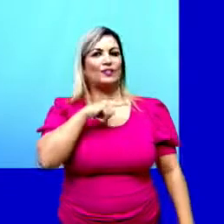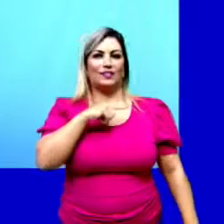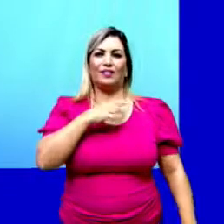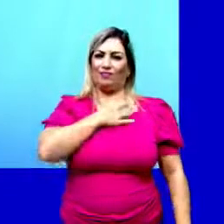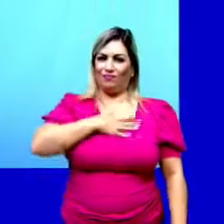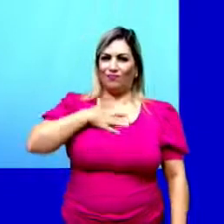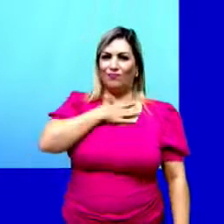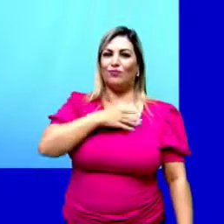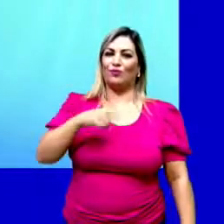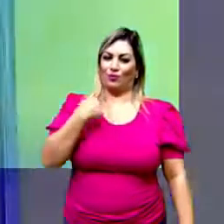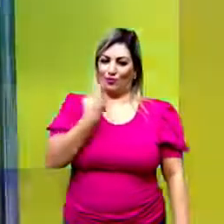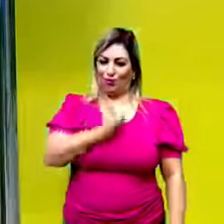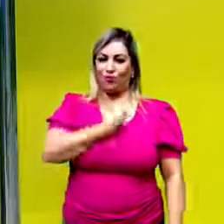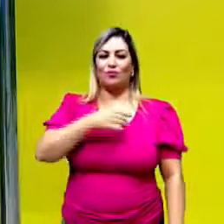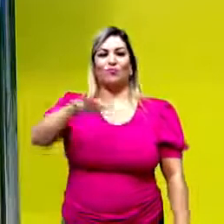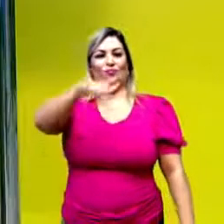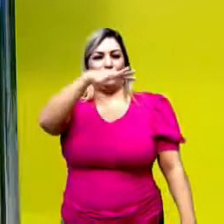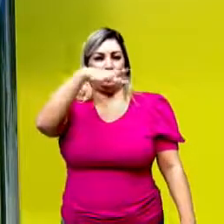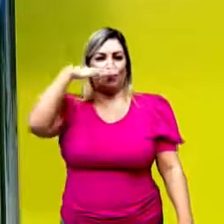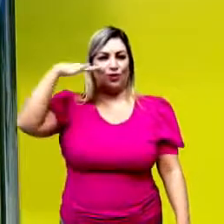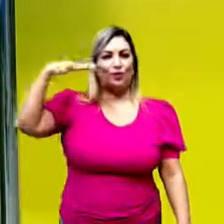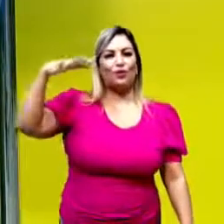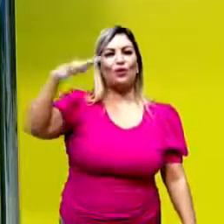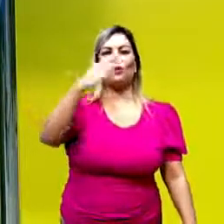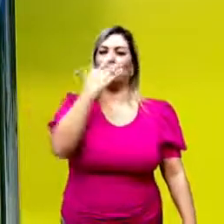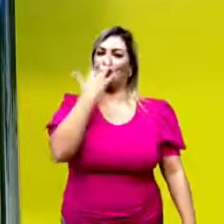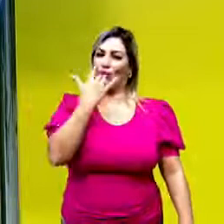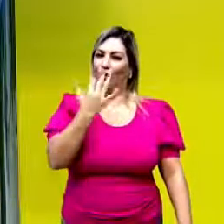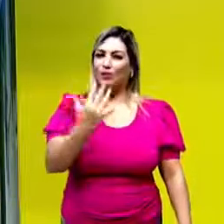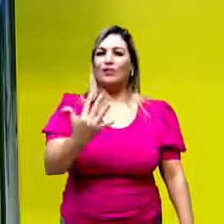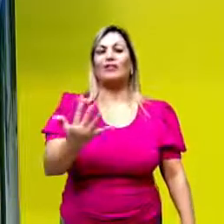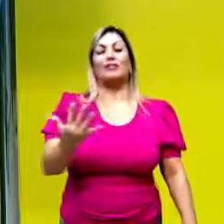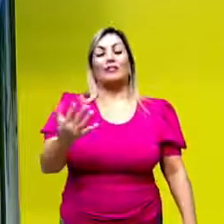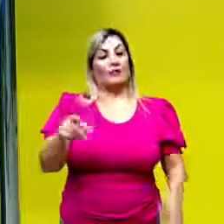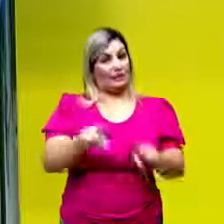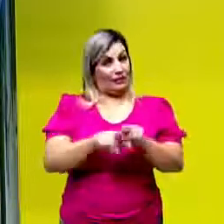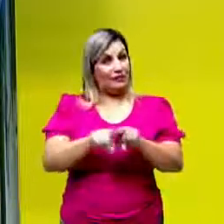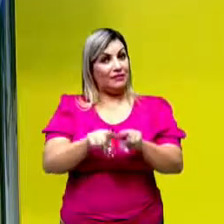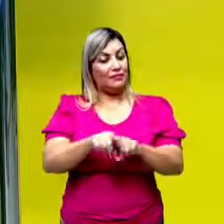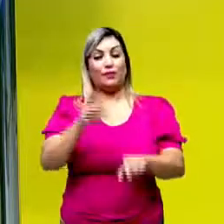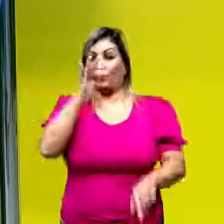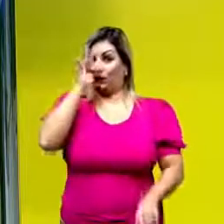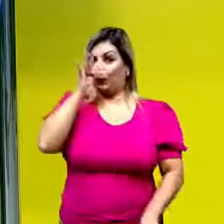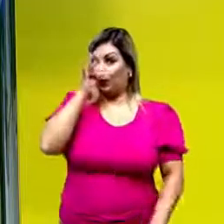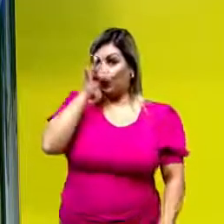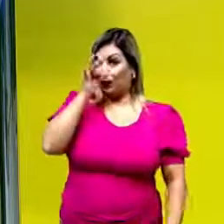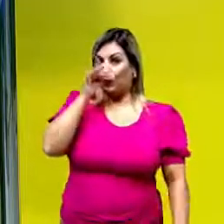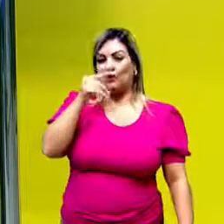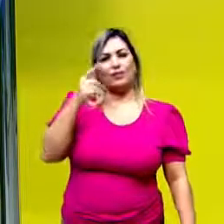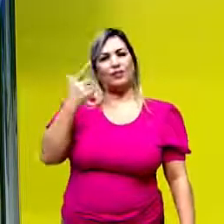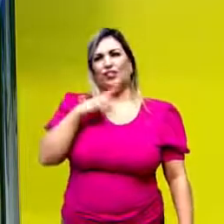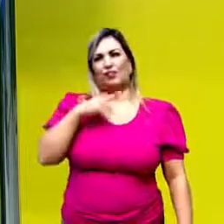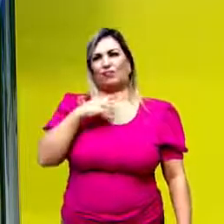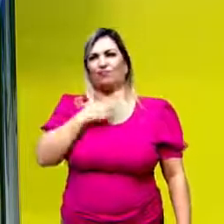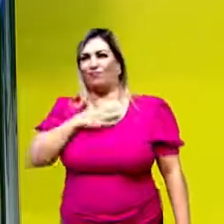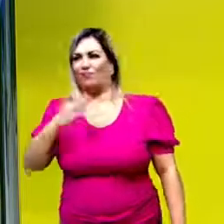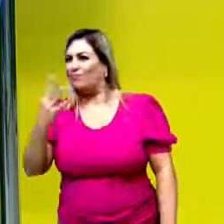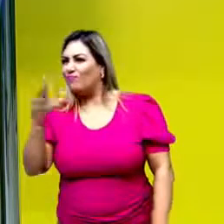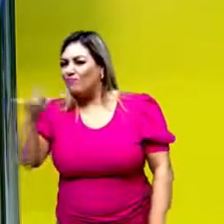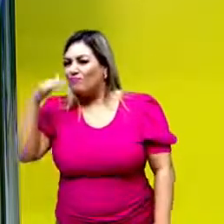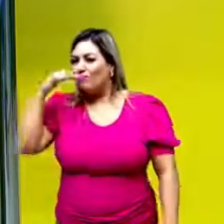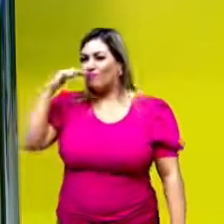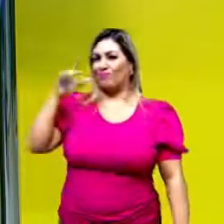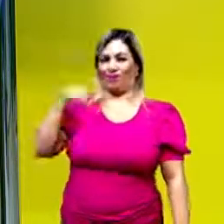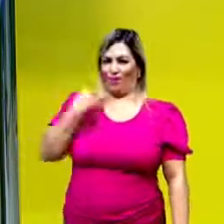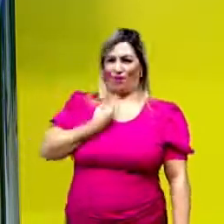muito a nós, né? Muito cheirosas, muito coloridas. E existem flores que não são tão agradáveis, assim,